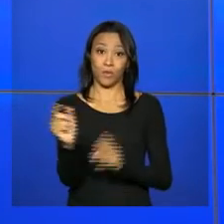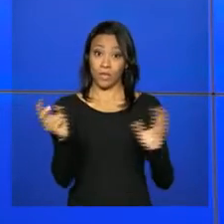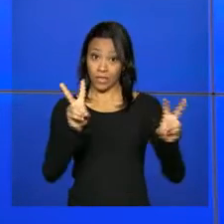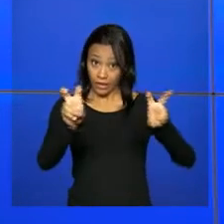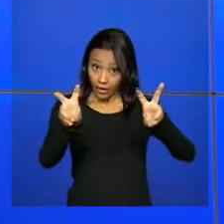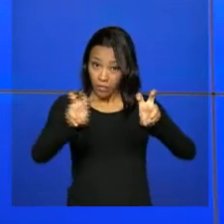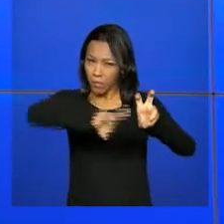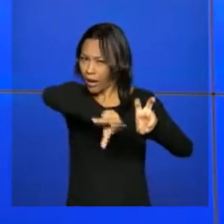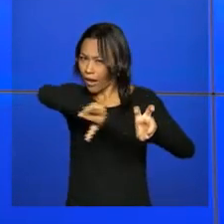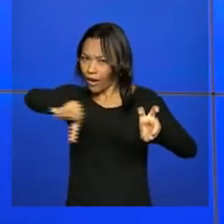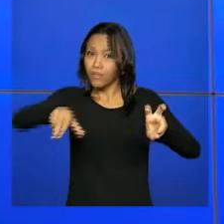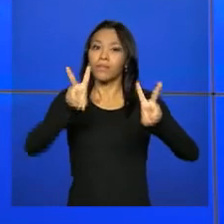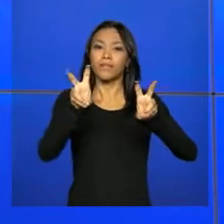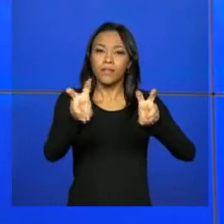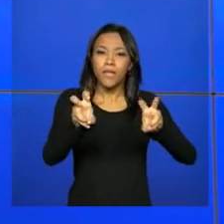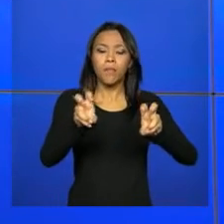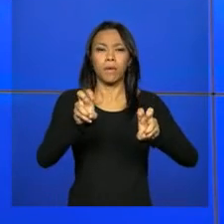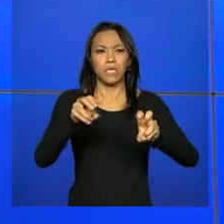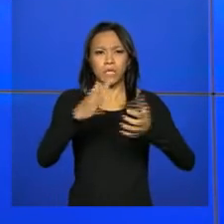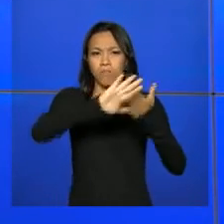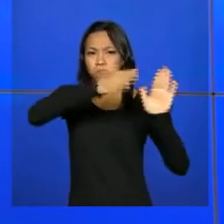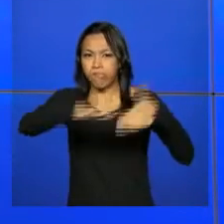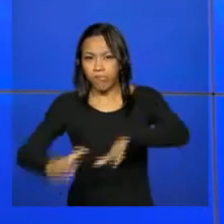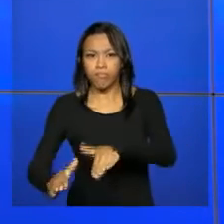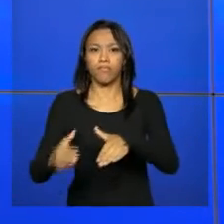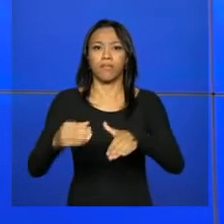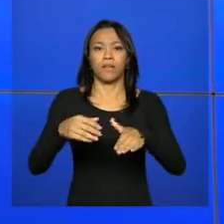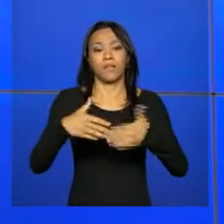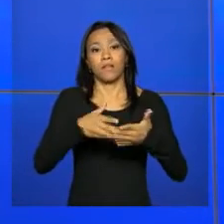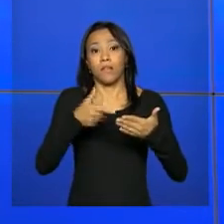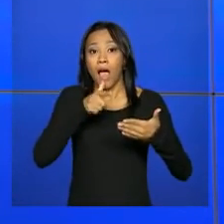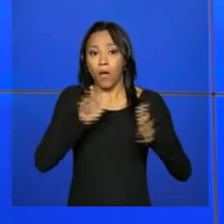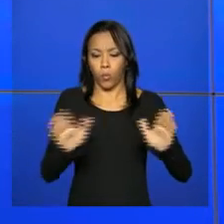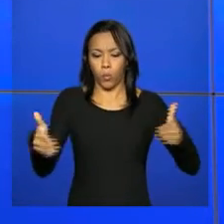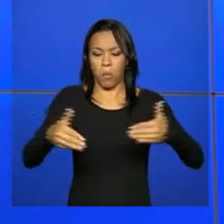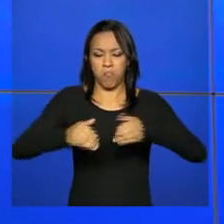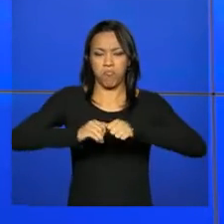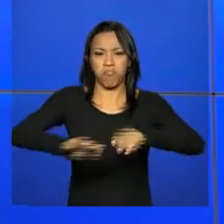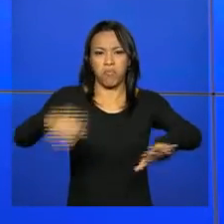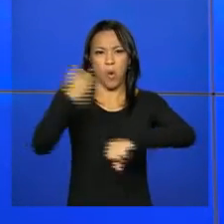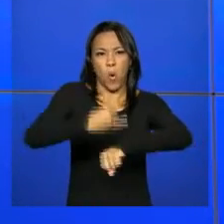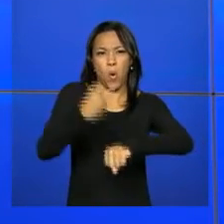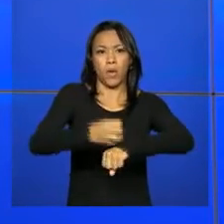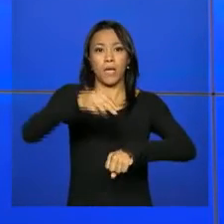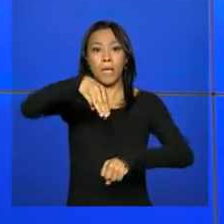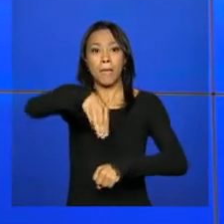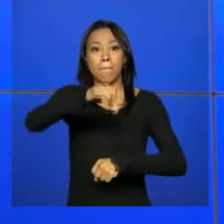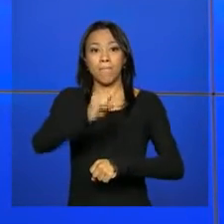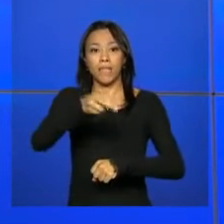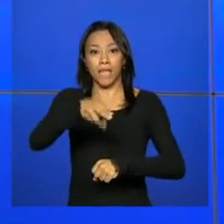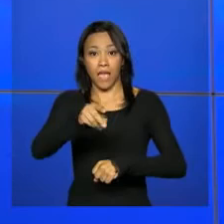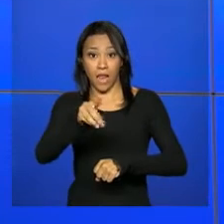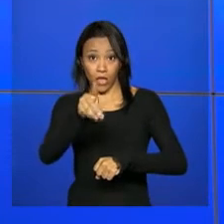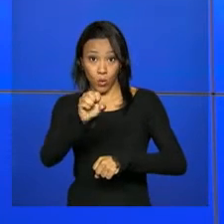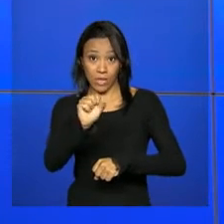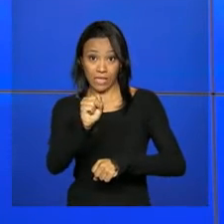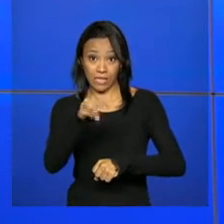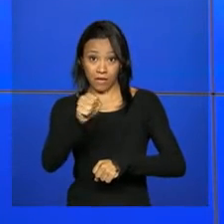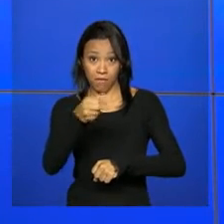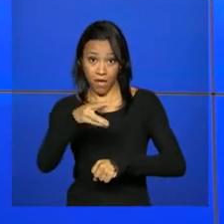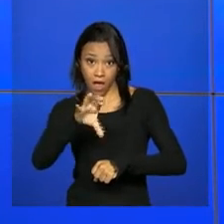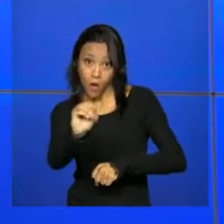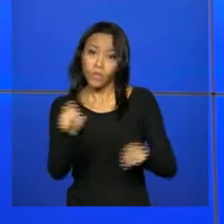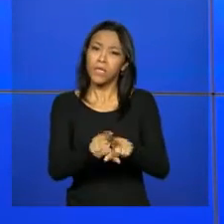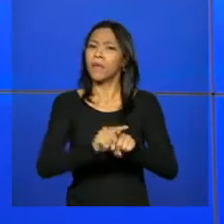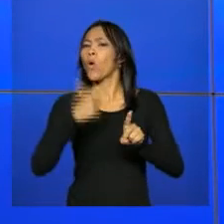temas em debate estão o desastre ambiental em Mariana, com o rompimento da barragem do Fundão da mineradora Samarco e também